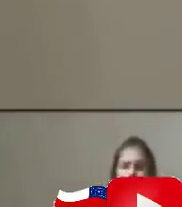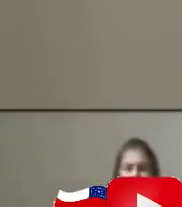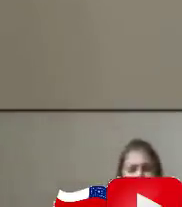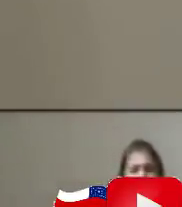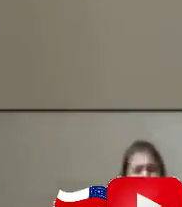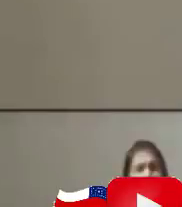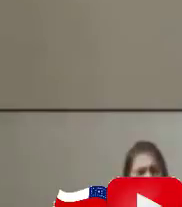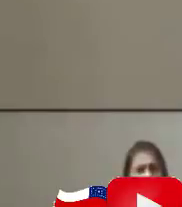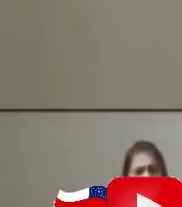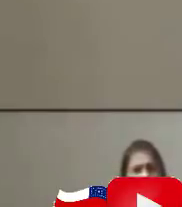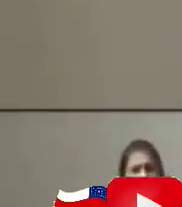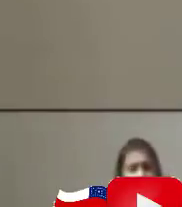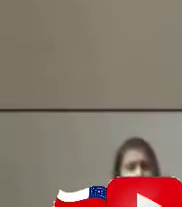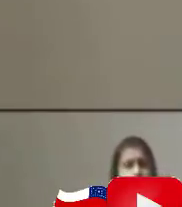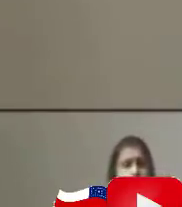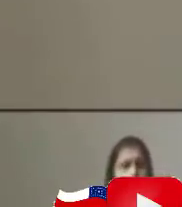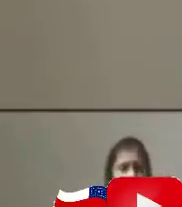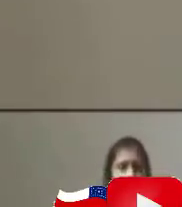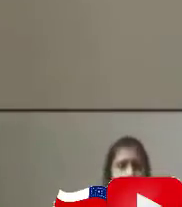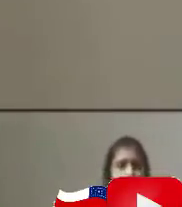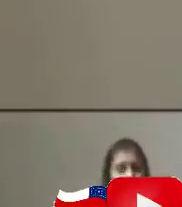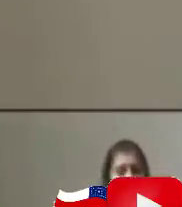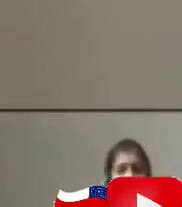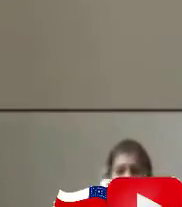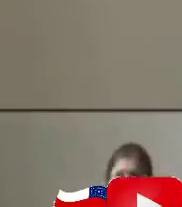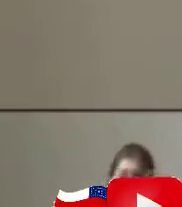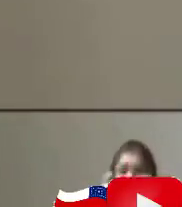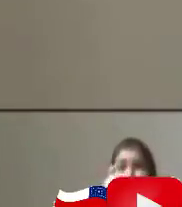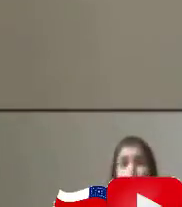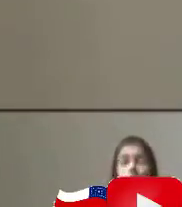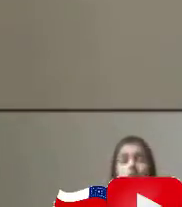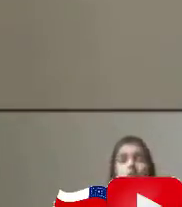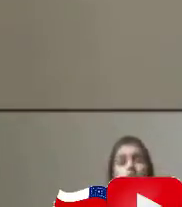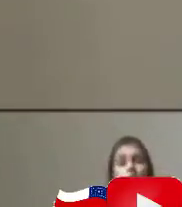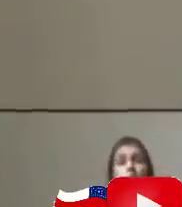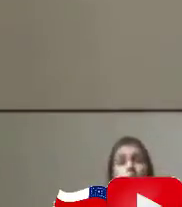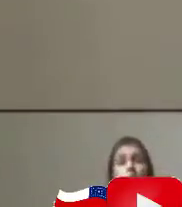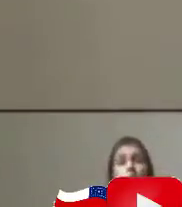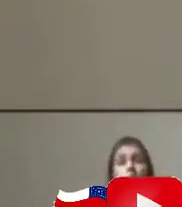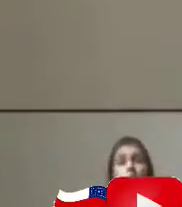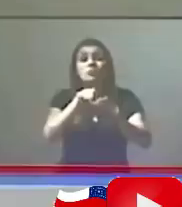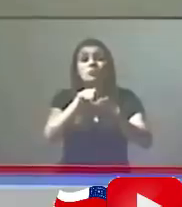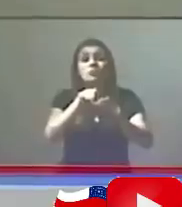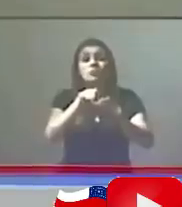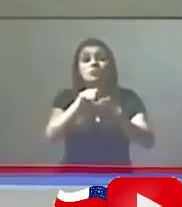contaminados. E você que está preocupado, também vai ser contaminado.